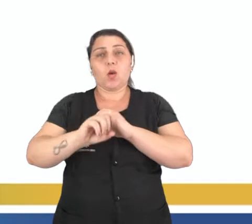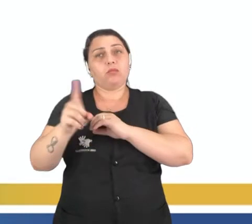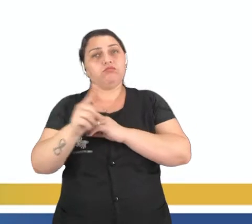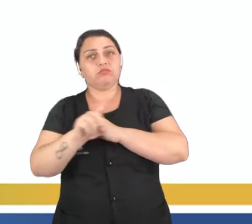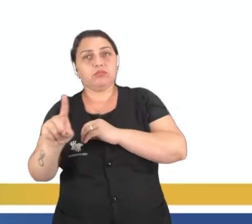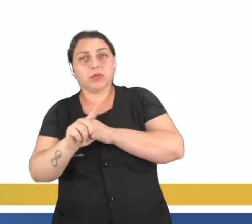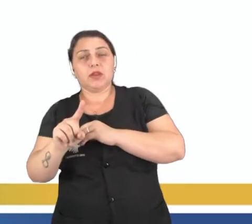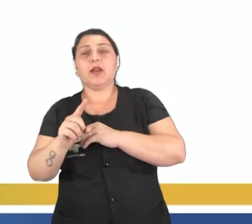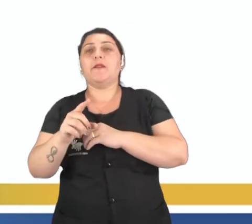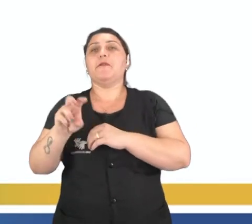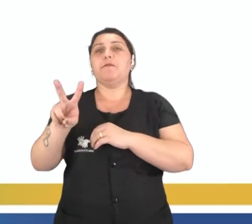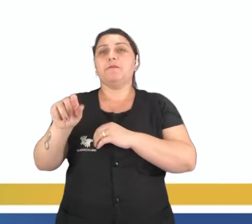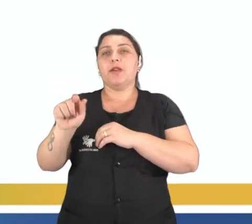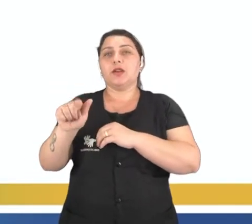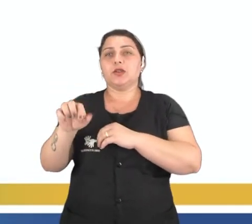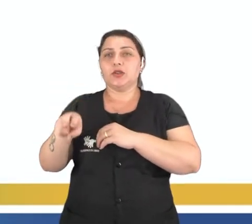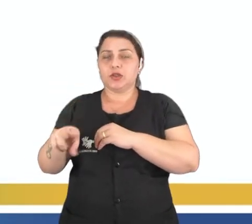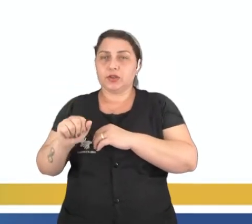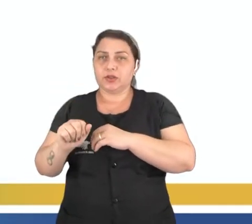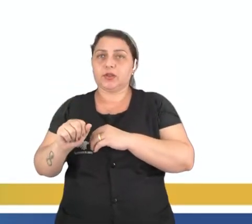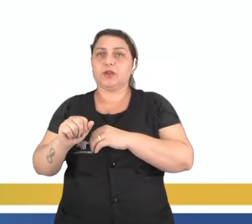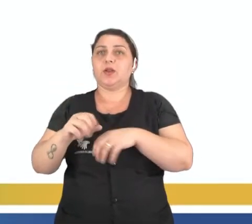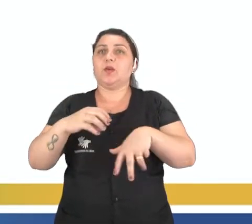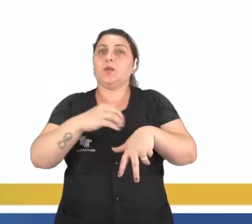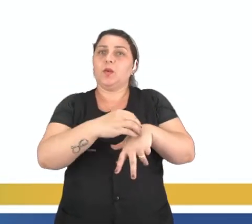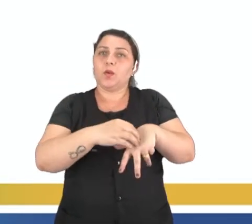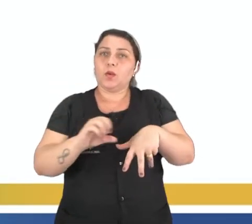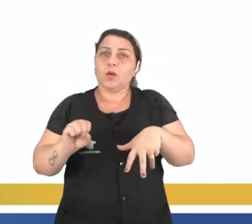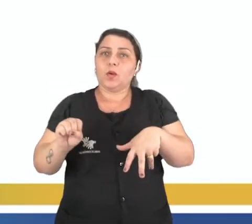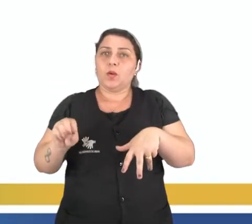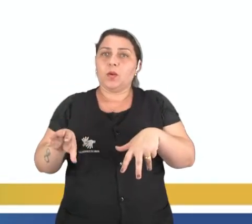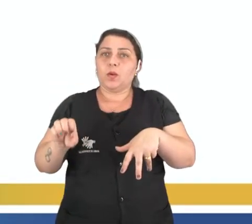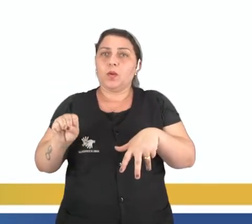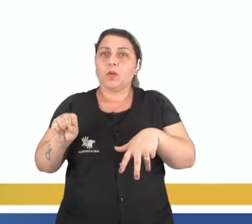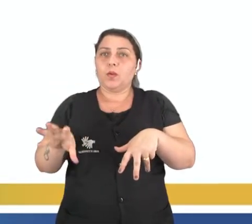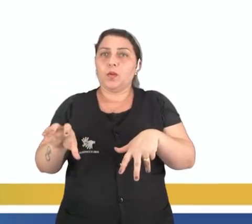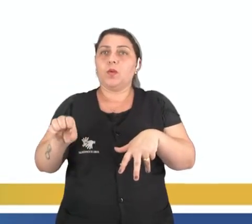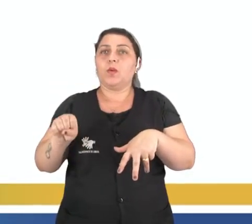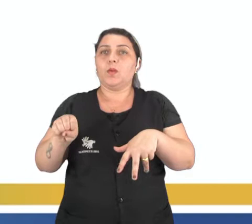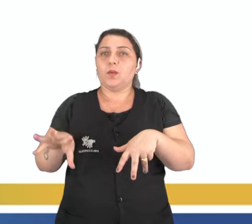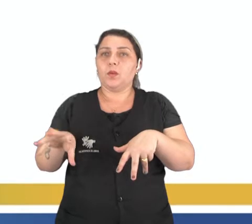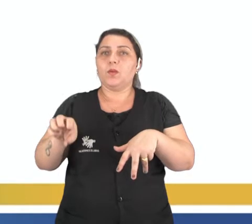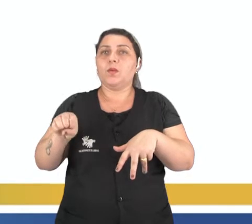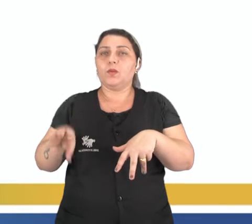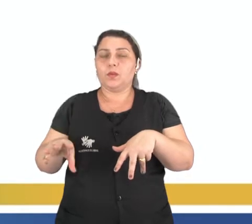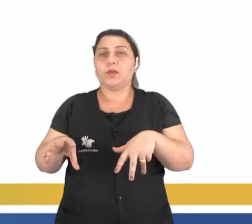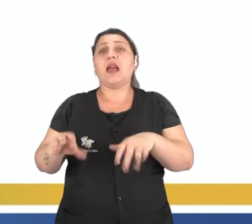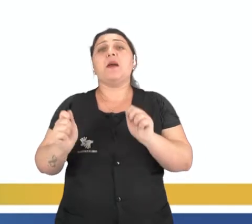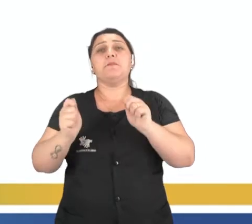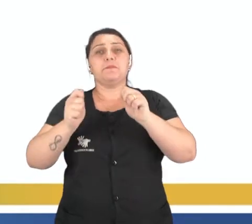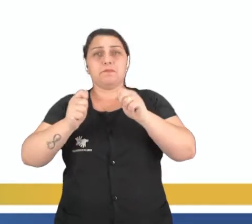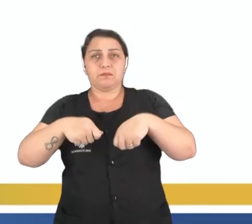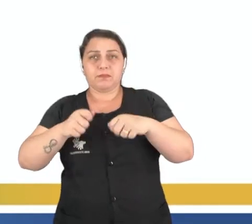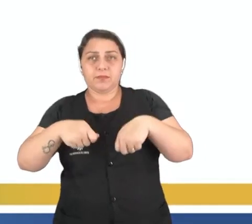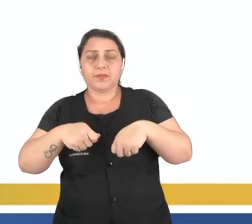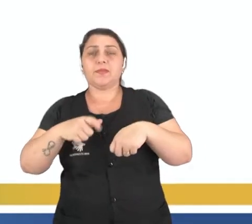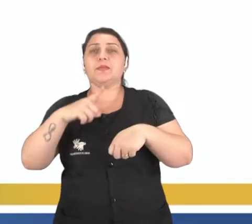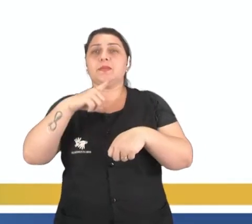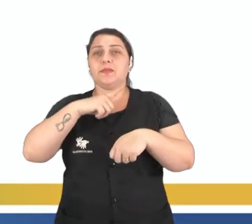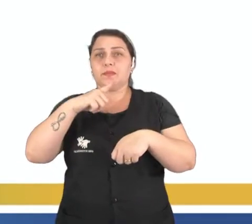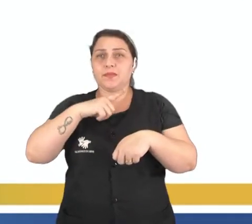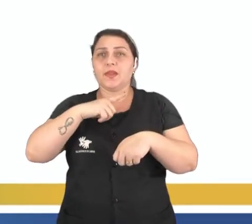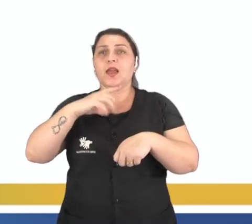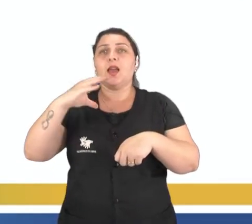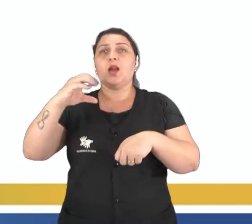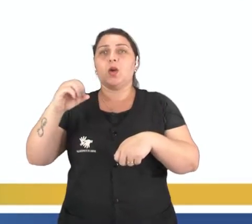vamos falar primeiro da vagina. A vagina é um órgão muscular e elástico, a vagina ela vai permitir que ocorra